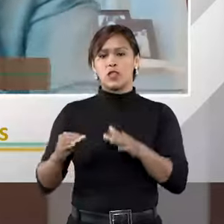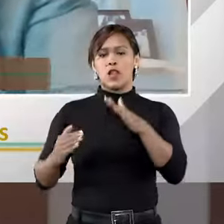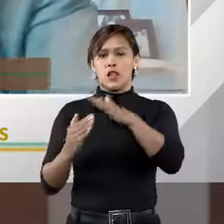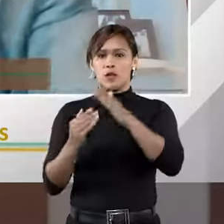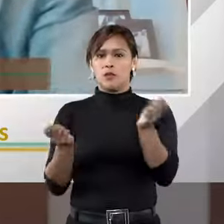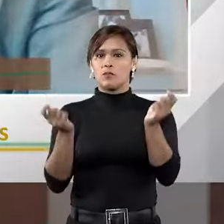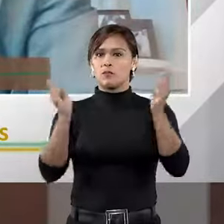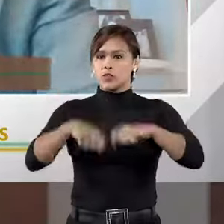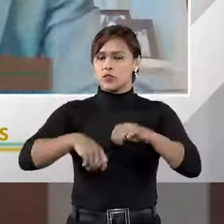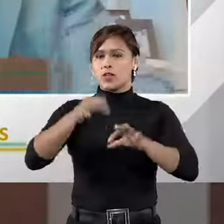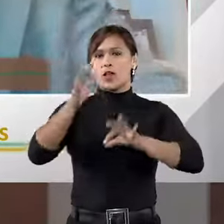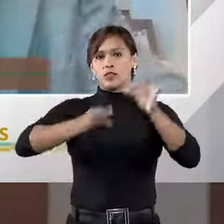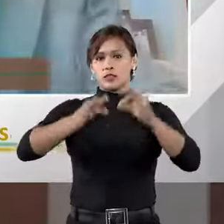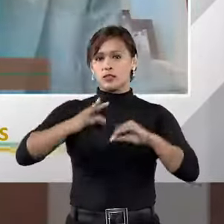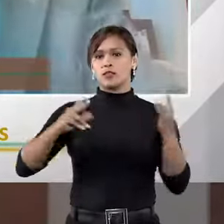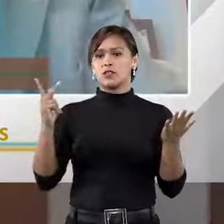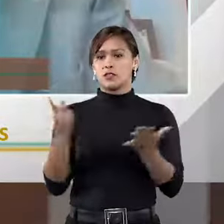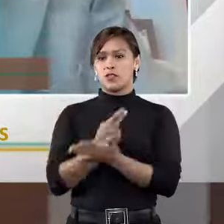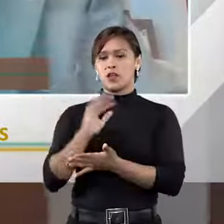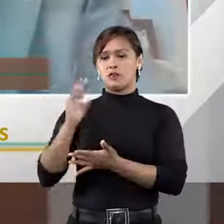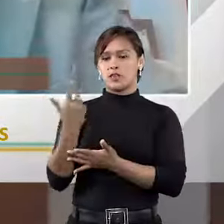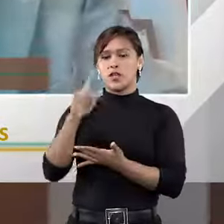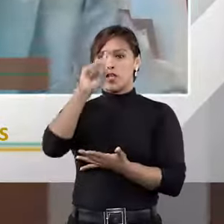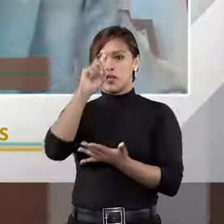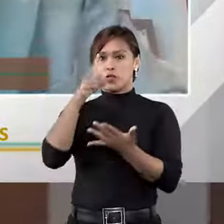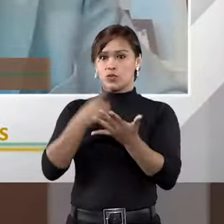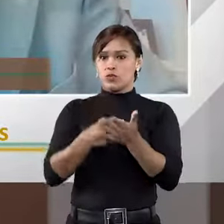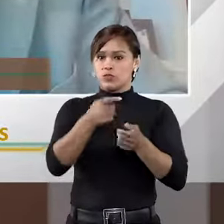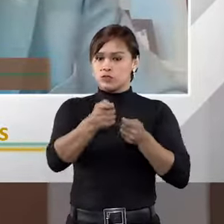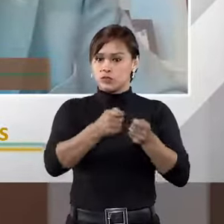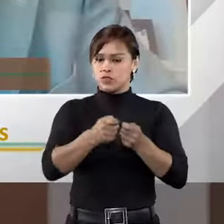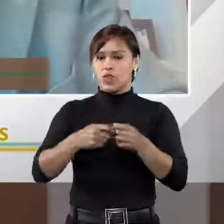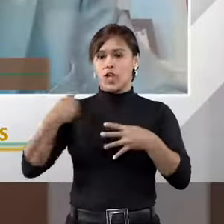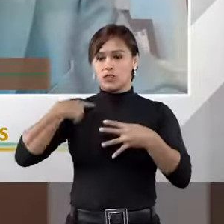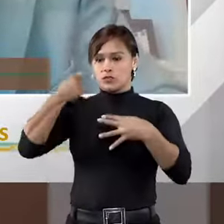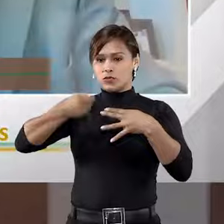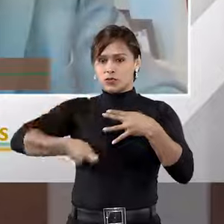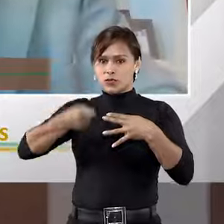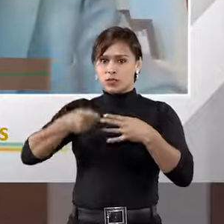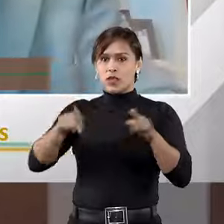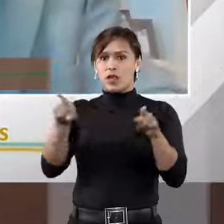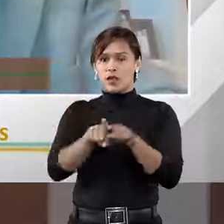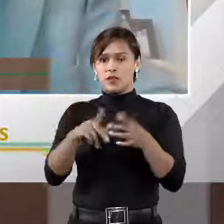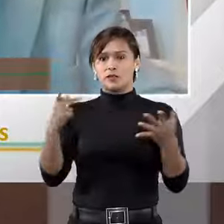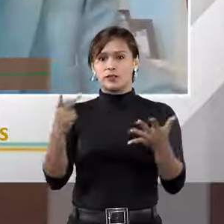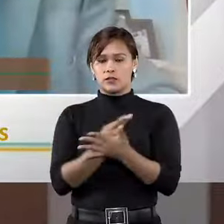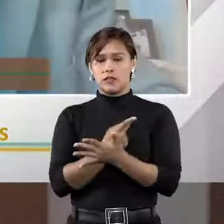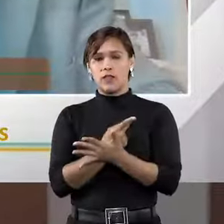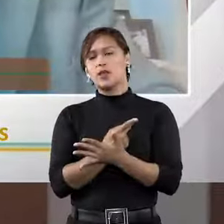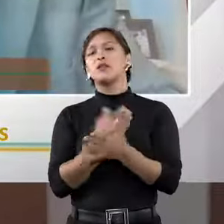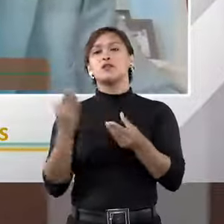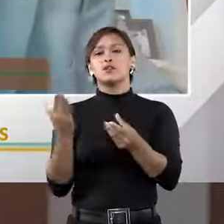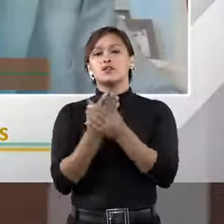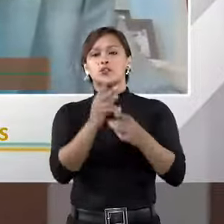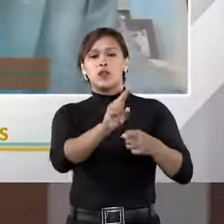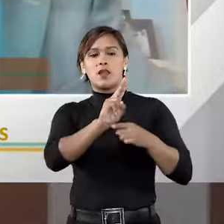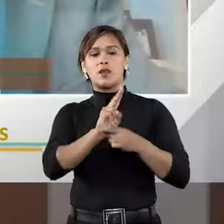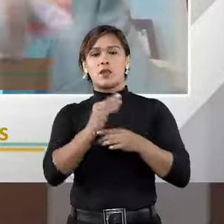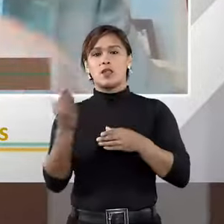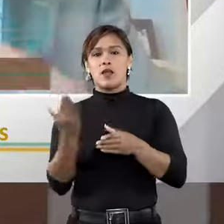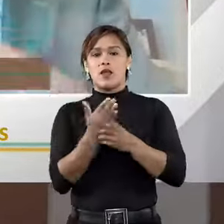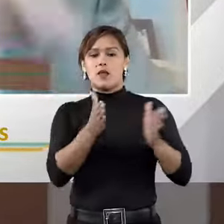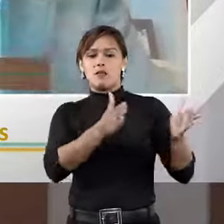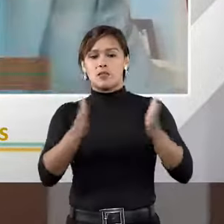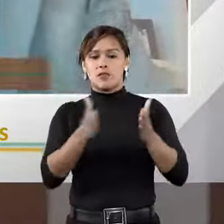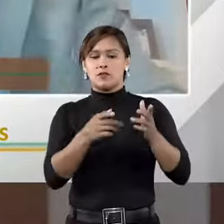possível tem que ser feita no judiciário. A execução da sentença arbitral tem que ser feita no judiciário. A execução de uma liminar, de uma tutela provisória